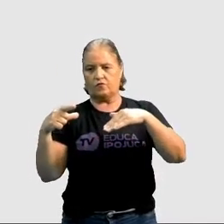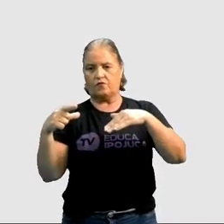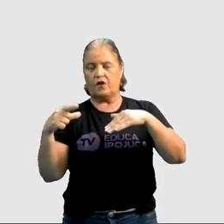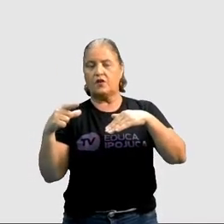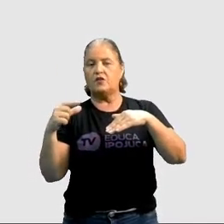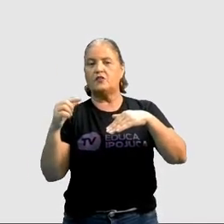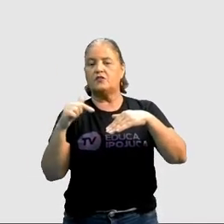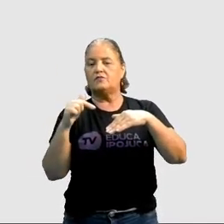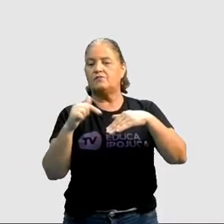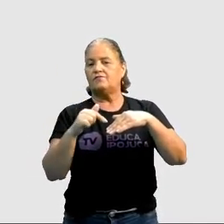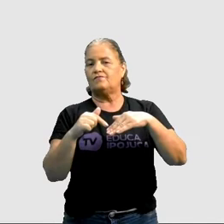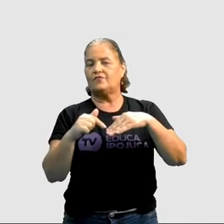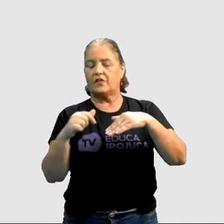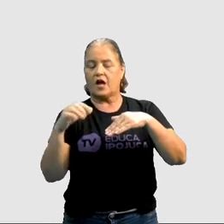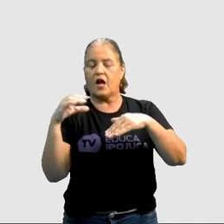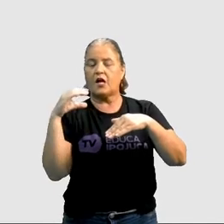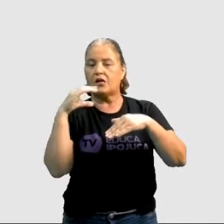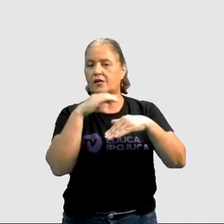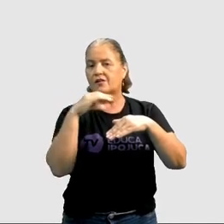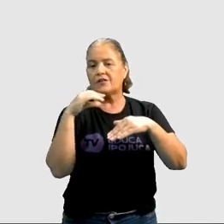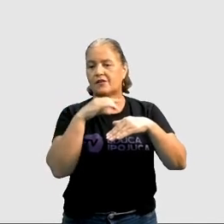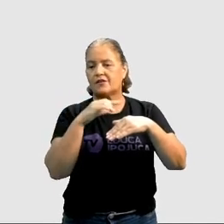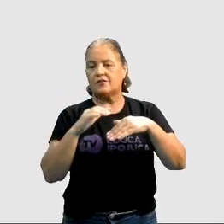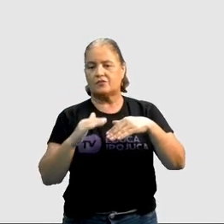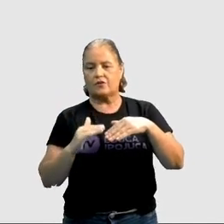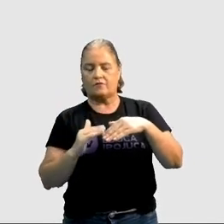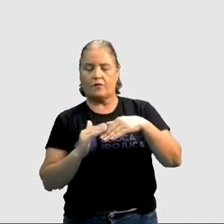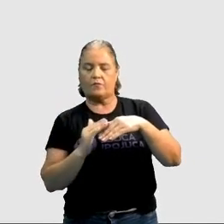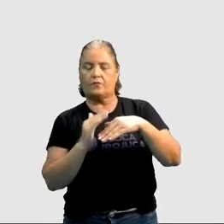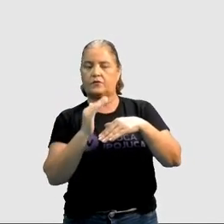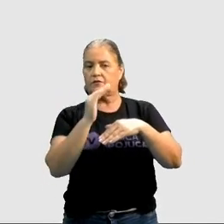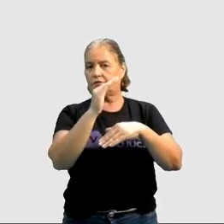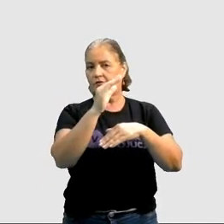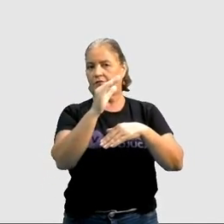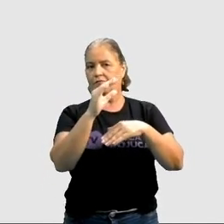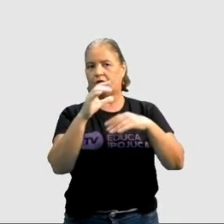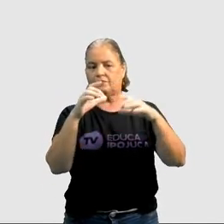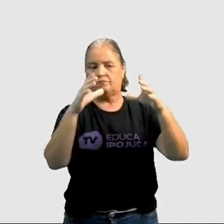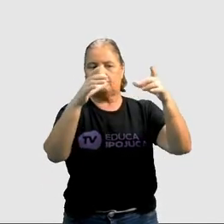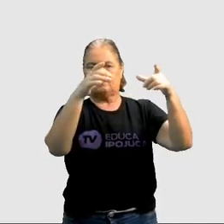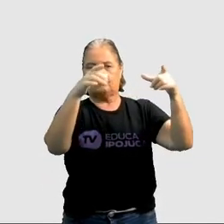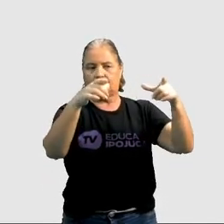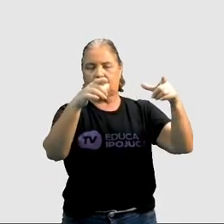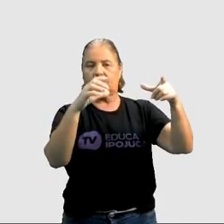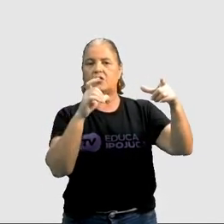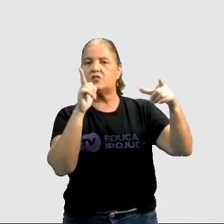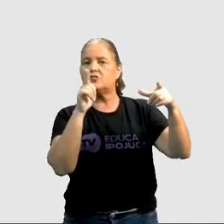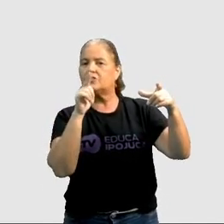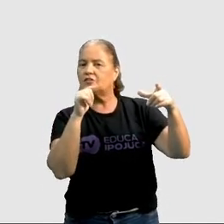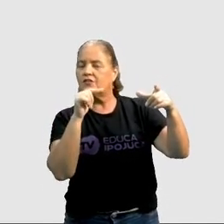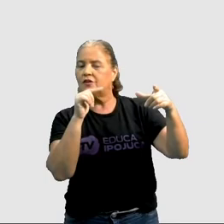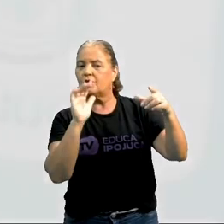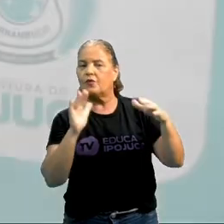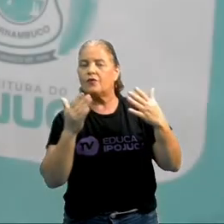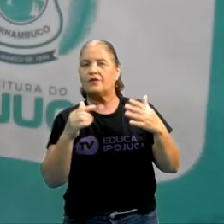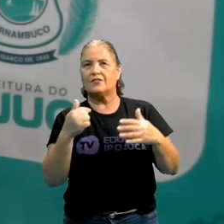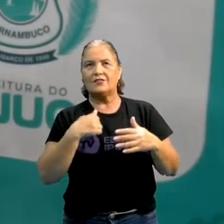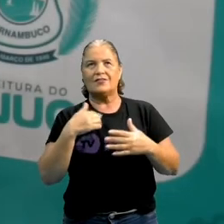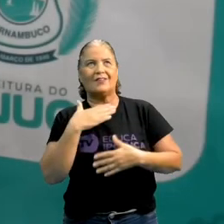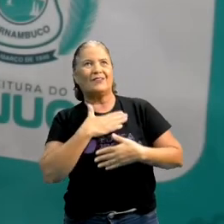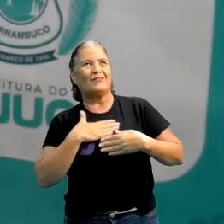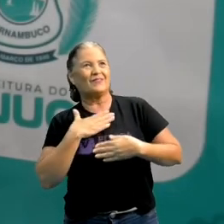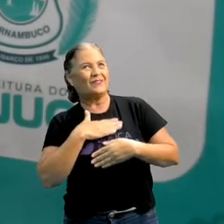certo? Onde ele vai passar o calor para a caixa d'água. E quando a gente for tomar um banhozinho da gente, a água vai estar bem